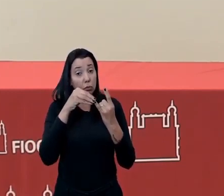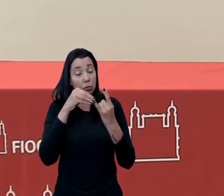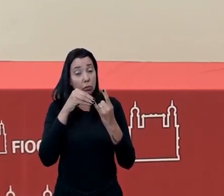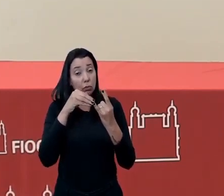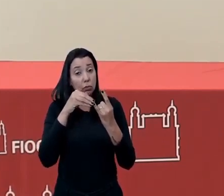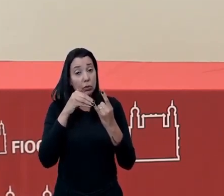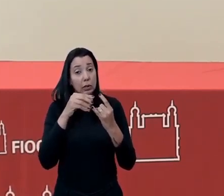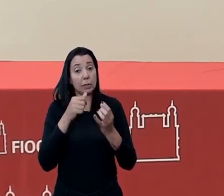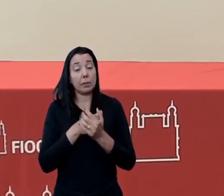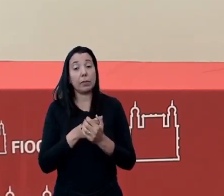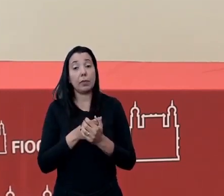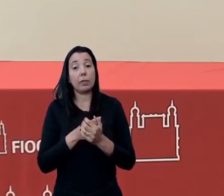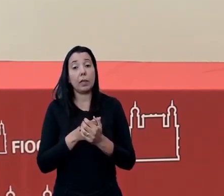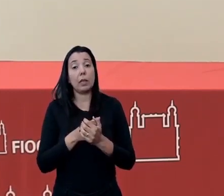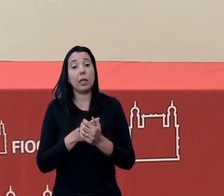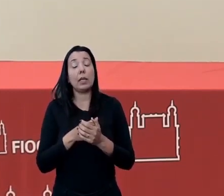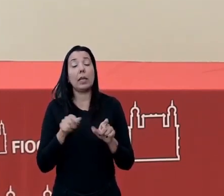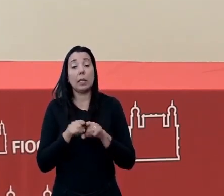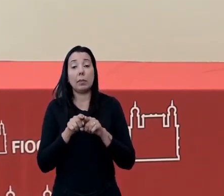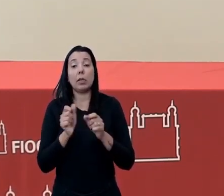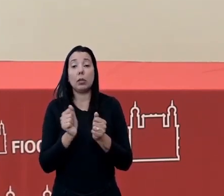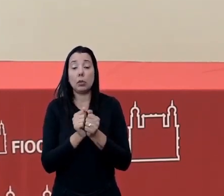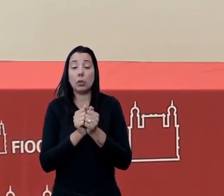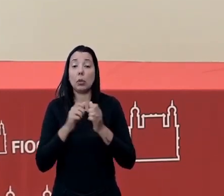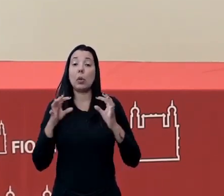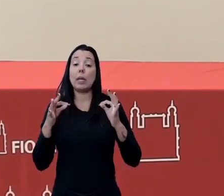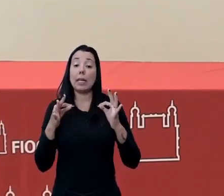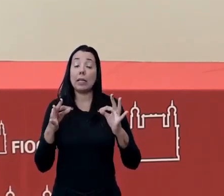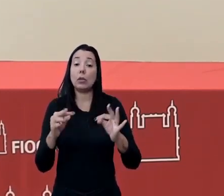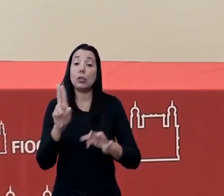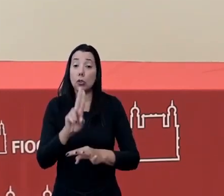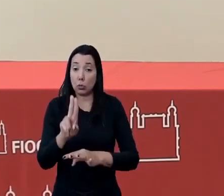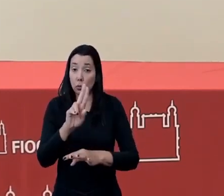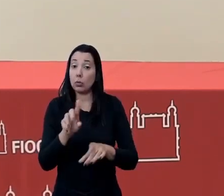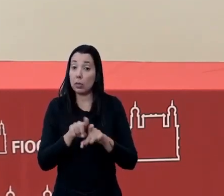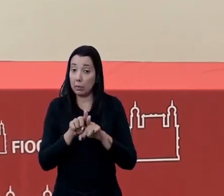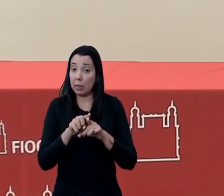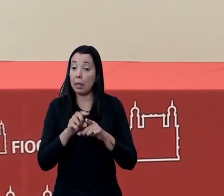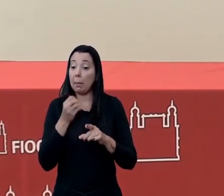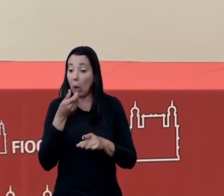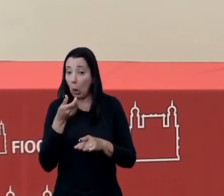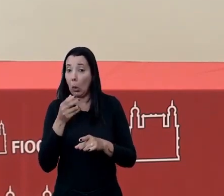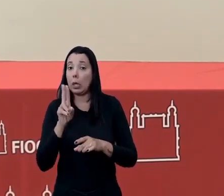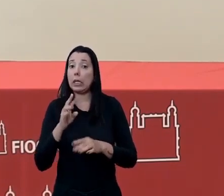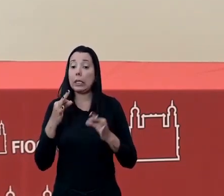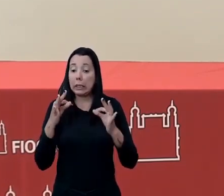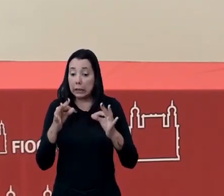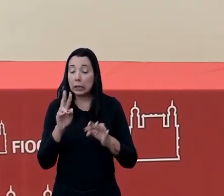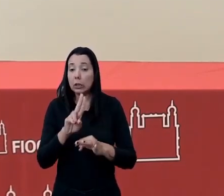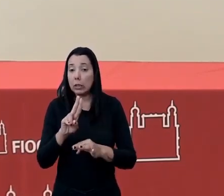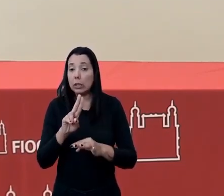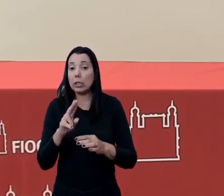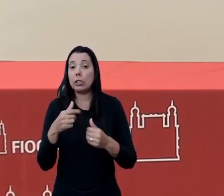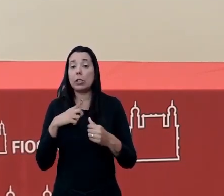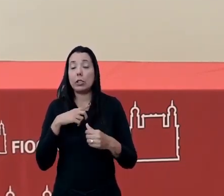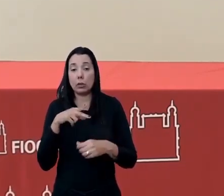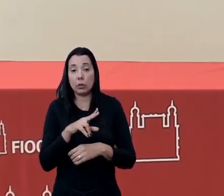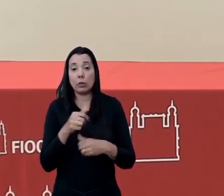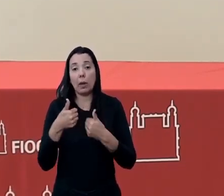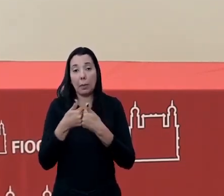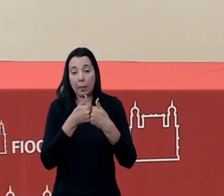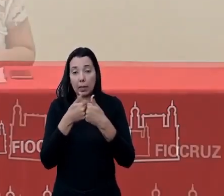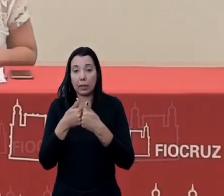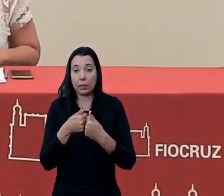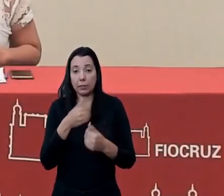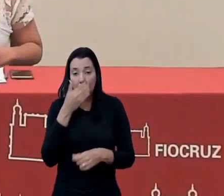em que pese o uso das tecnologias, mas que estão usando o uso da tecnologia, que estão fazendo um bom uso da tecnologia para nos mantermos próximos. Obrigada, Lana.